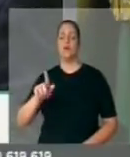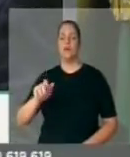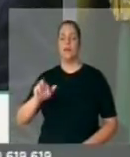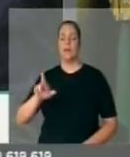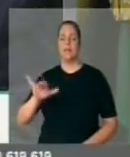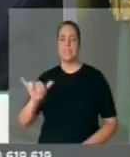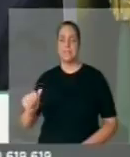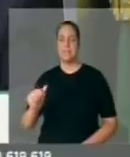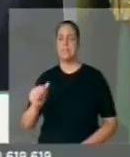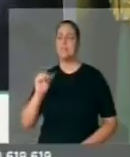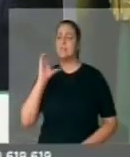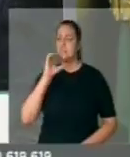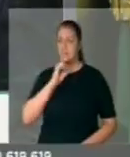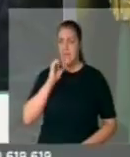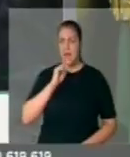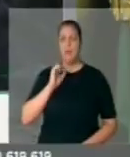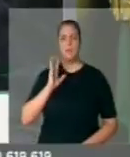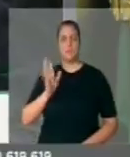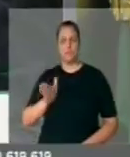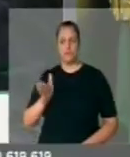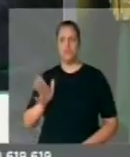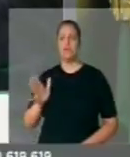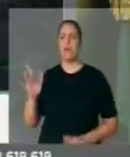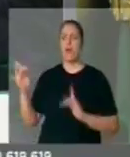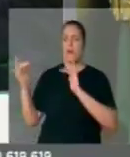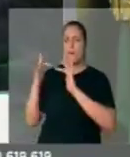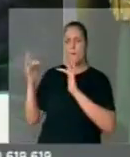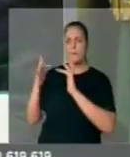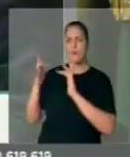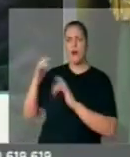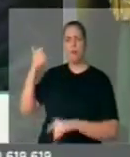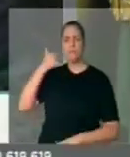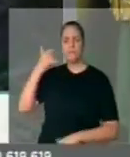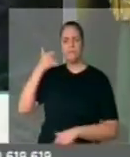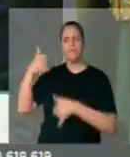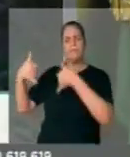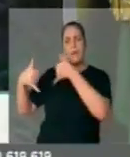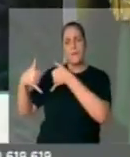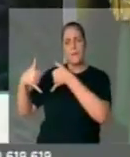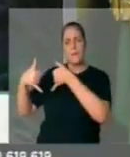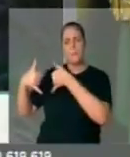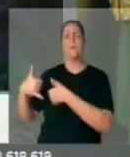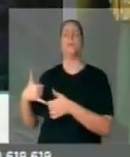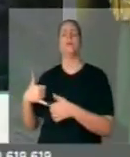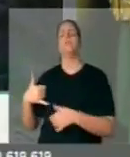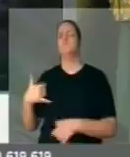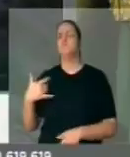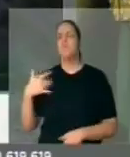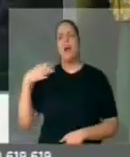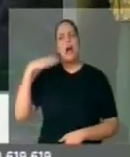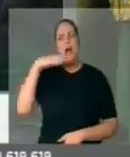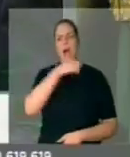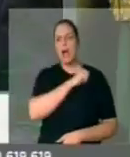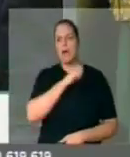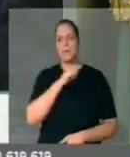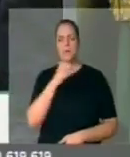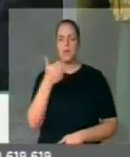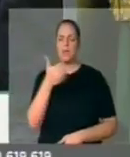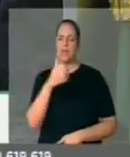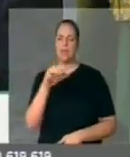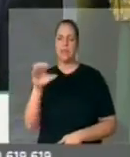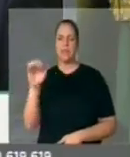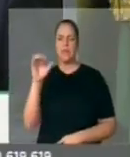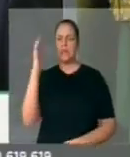já no sábado mantendo contato com esse deputado, moral da história, em dez dias, em